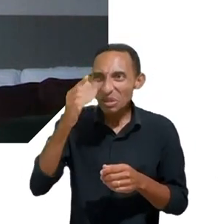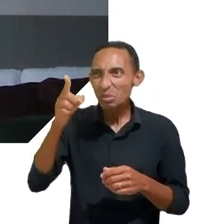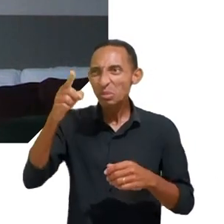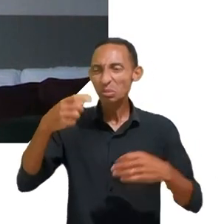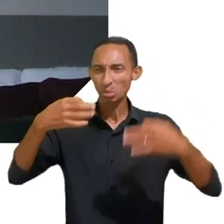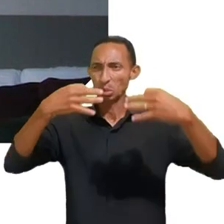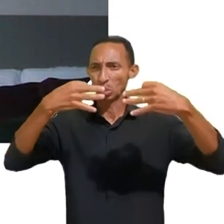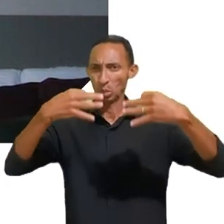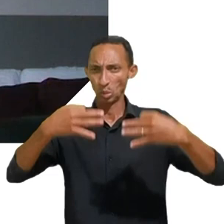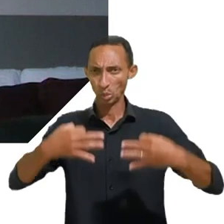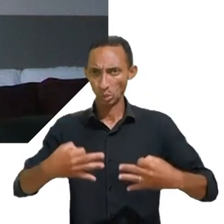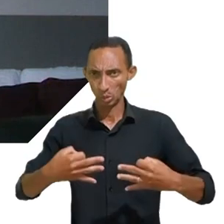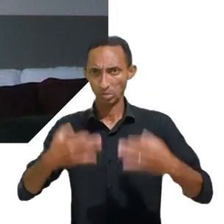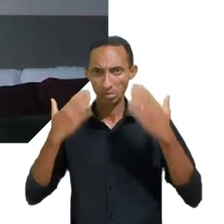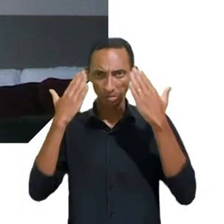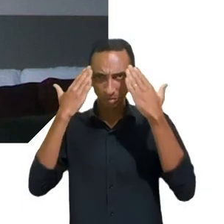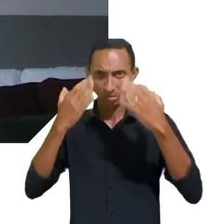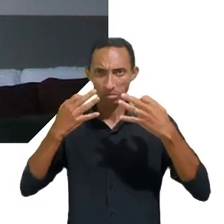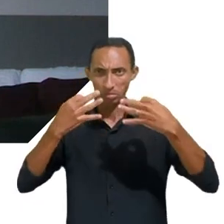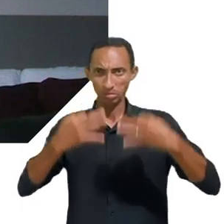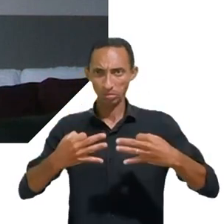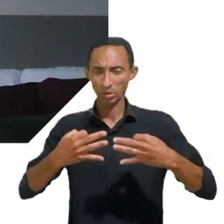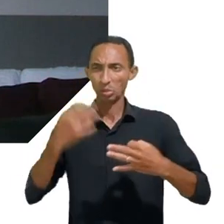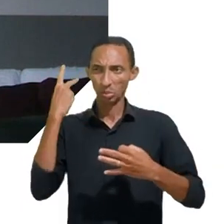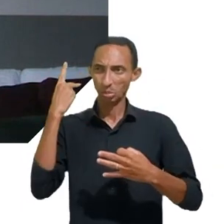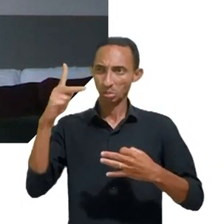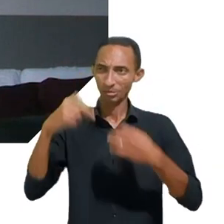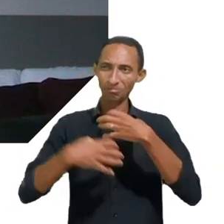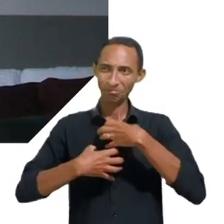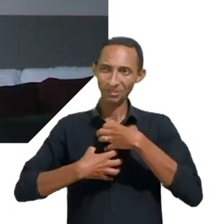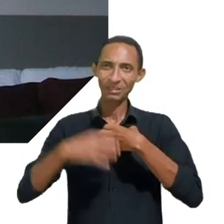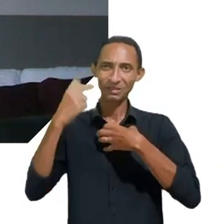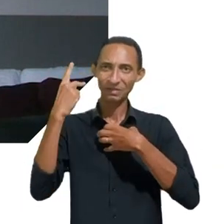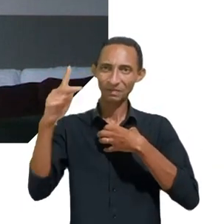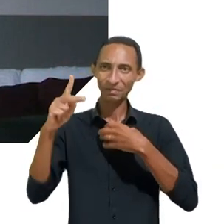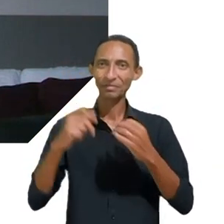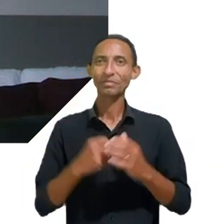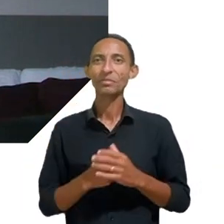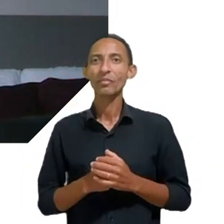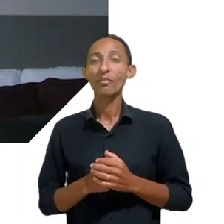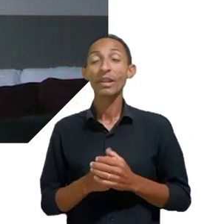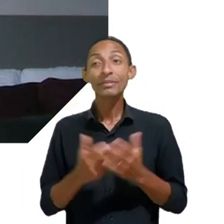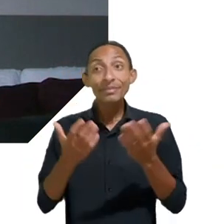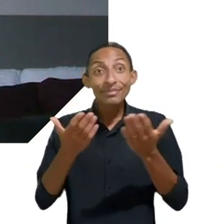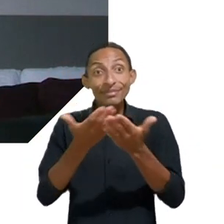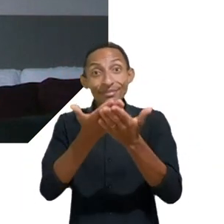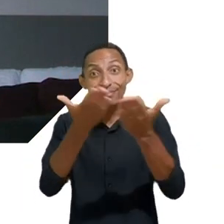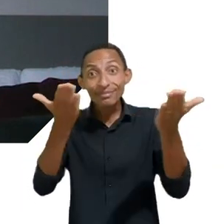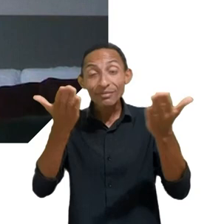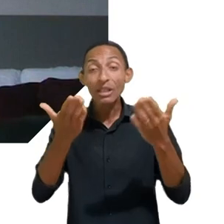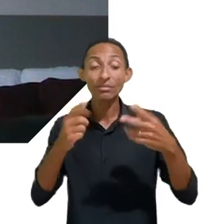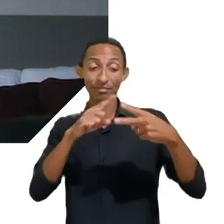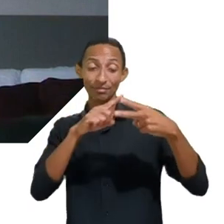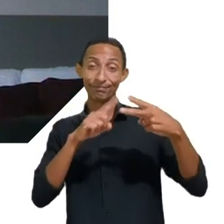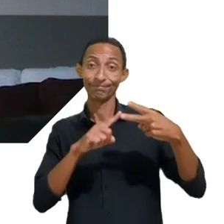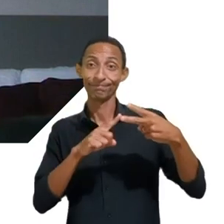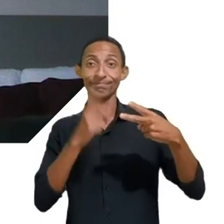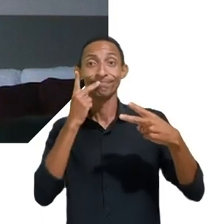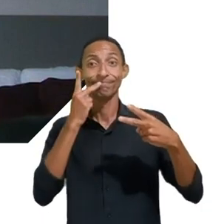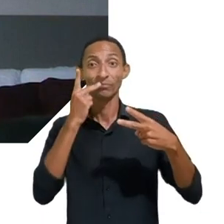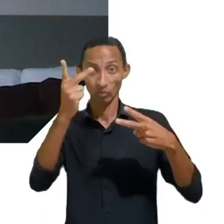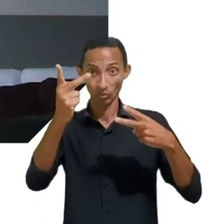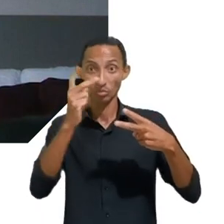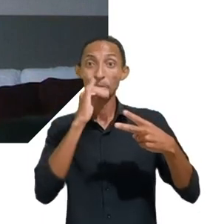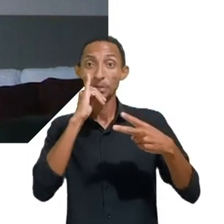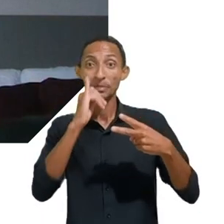tão própria que lhe é a própria mas queria me despedir falando duas coisas uma dessa